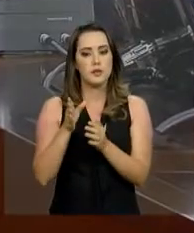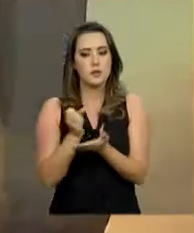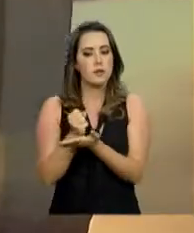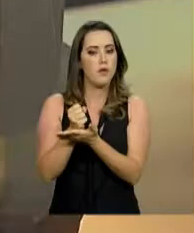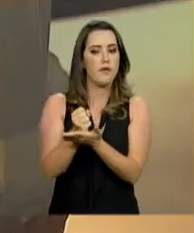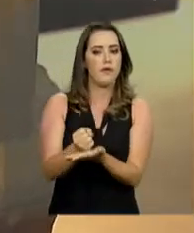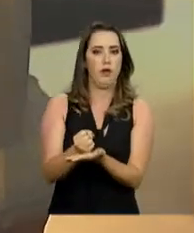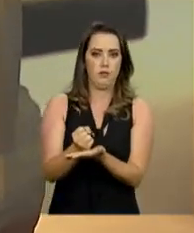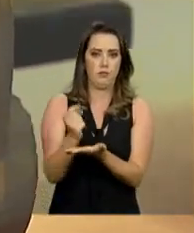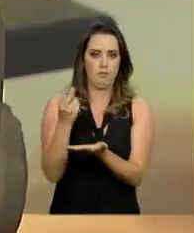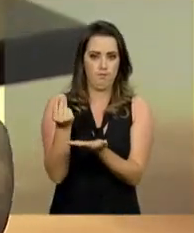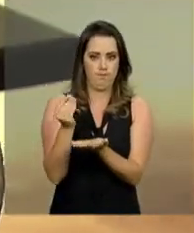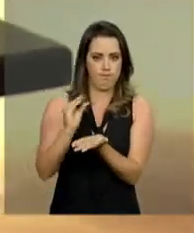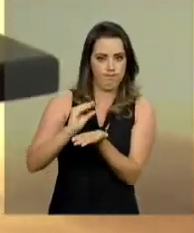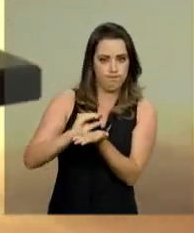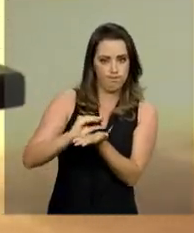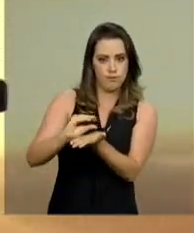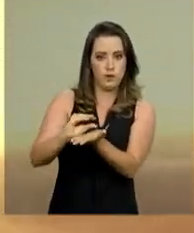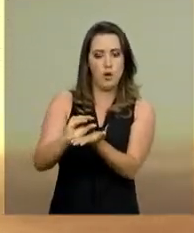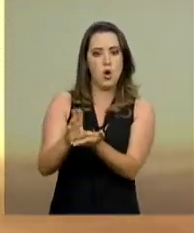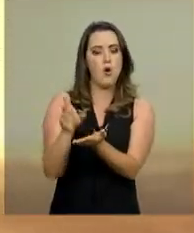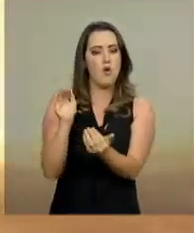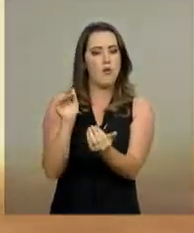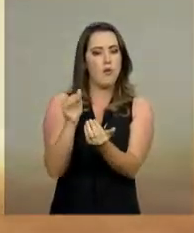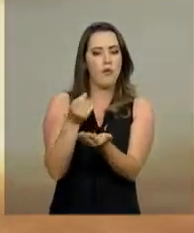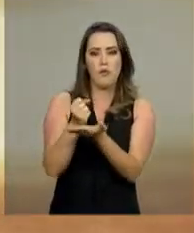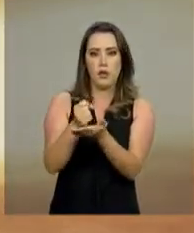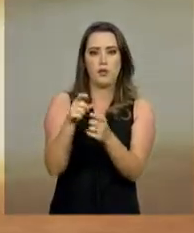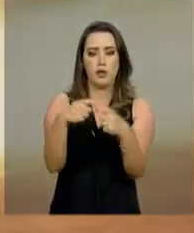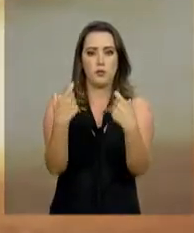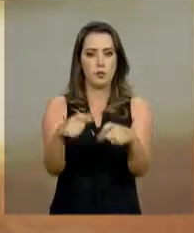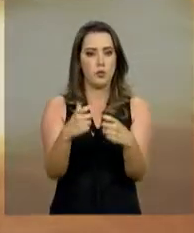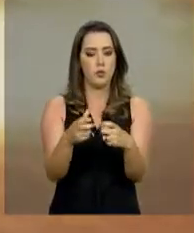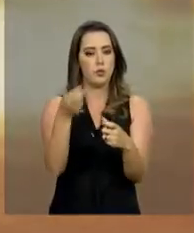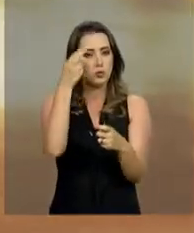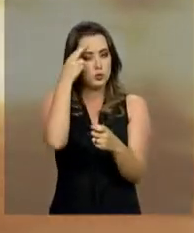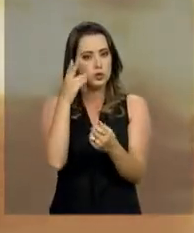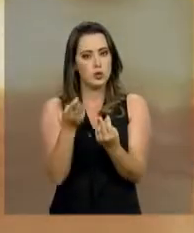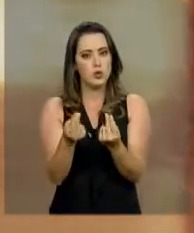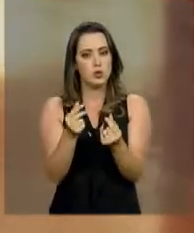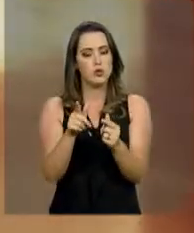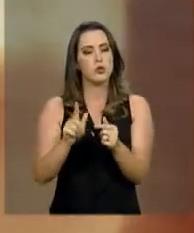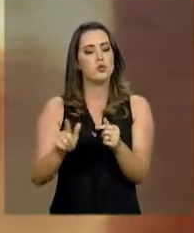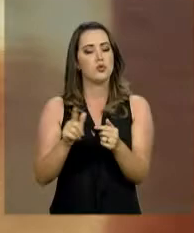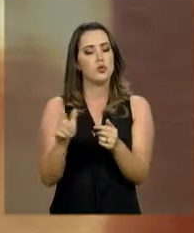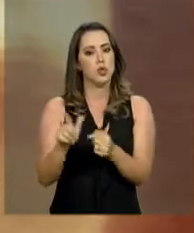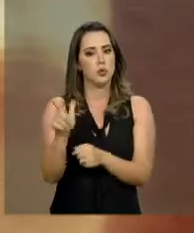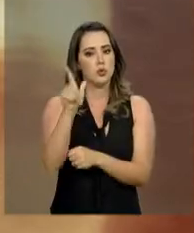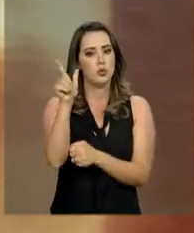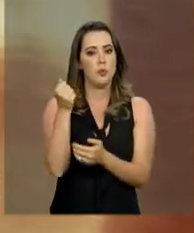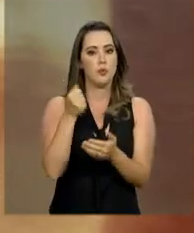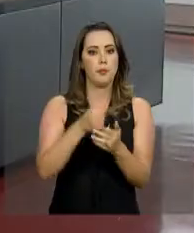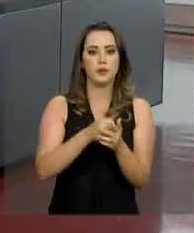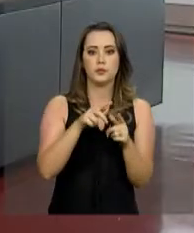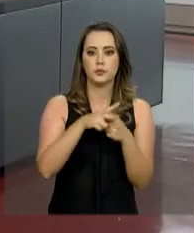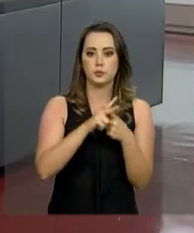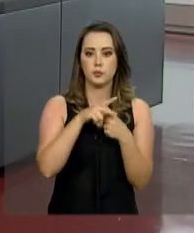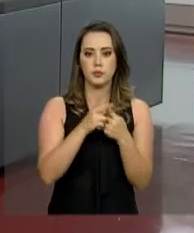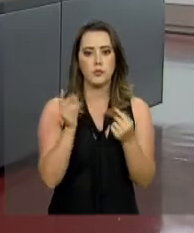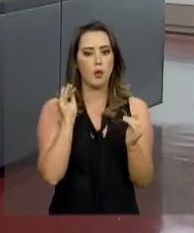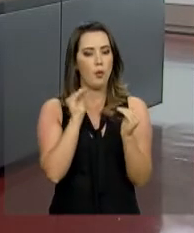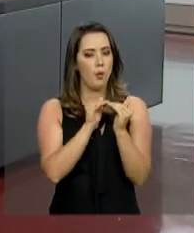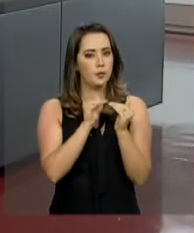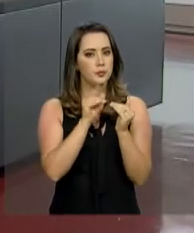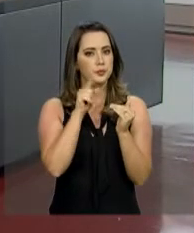doação, que ficaria destinada à instituição cultural e os rendimentos do fundo seriam utilizados para financiar as atividades. O